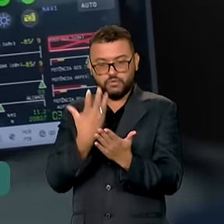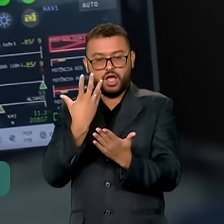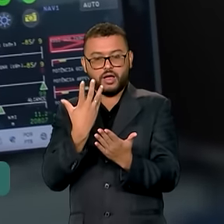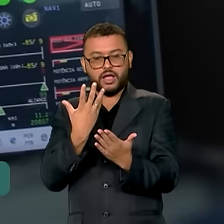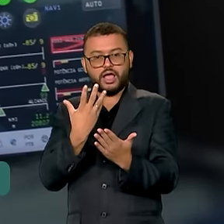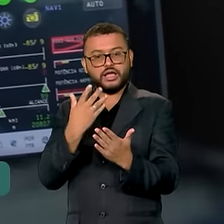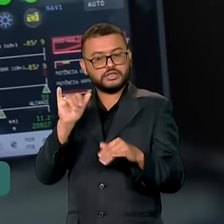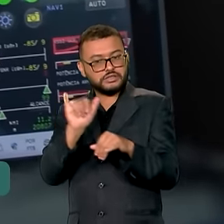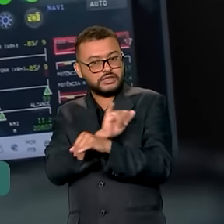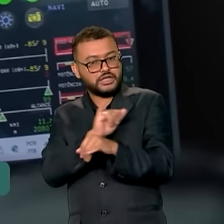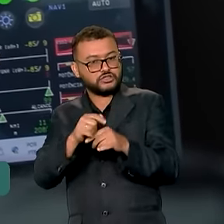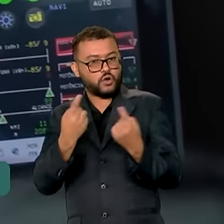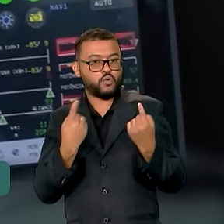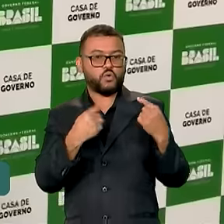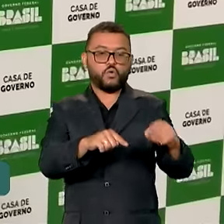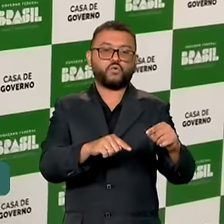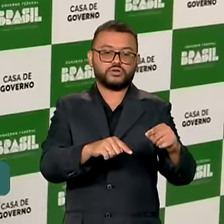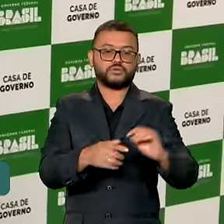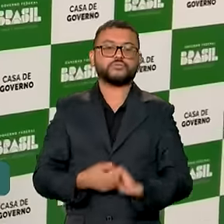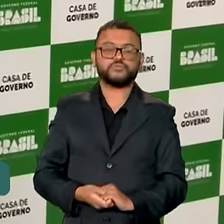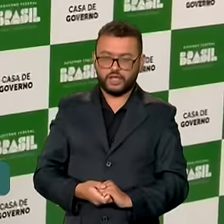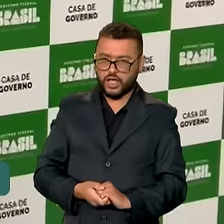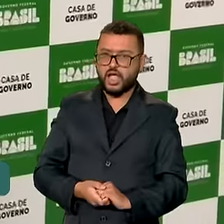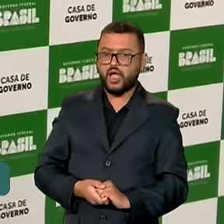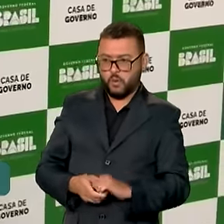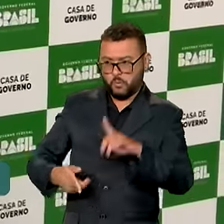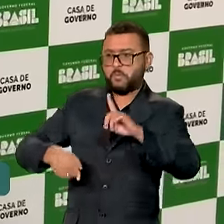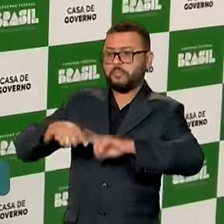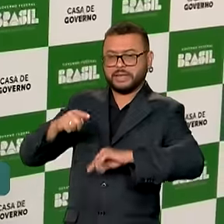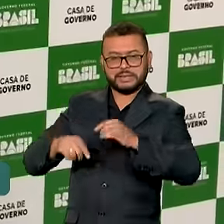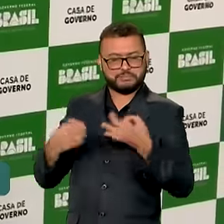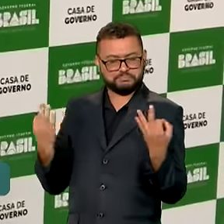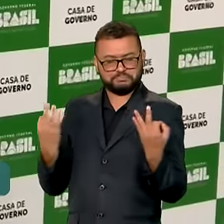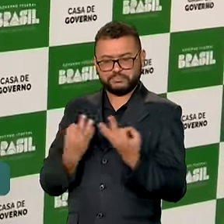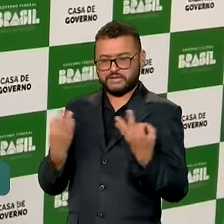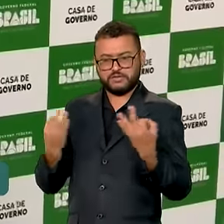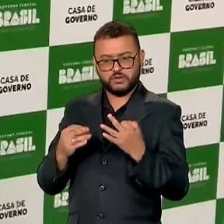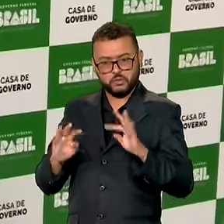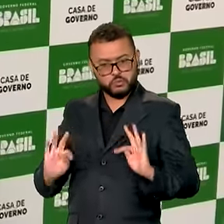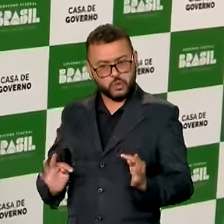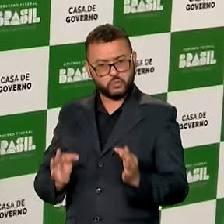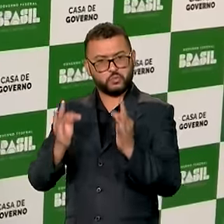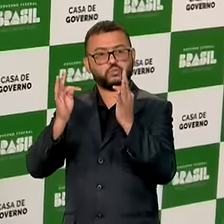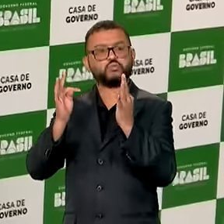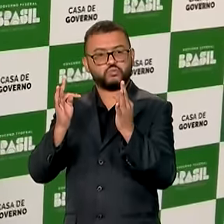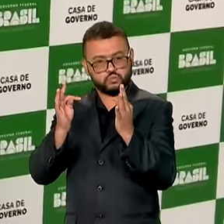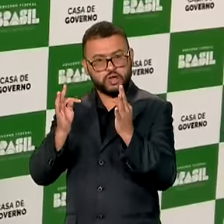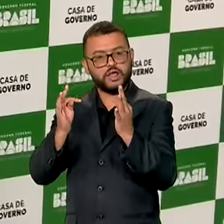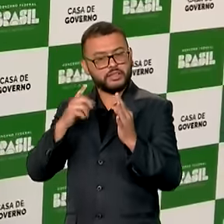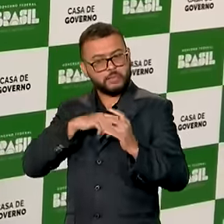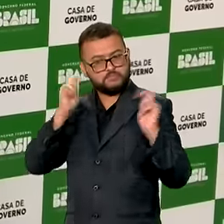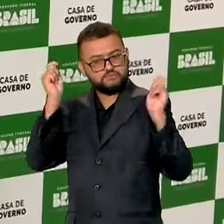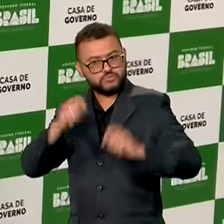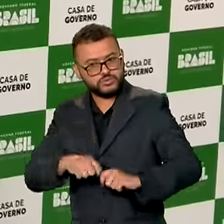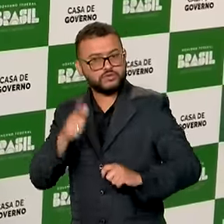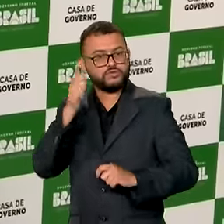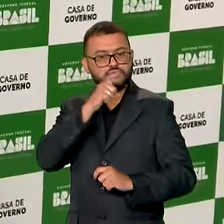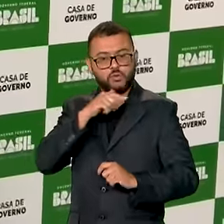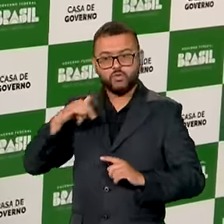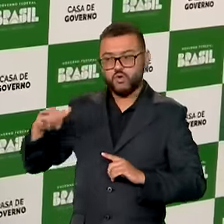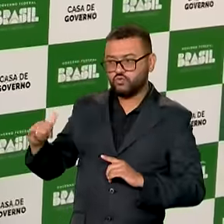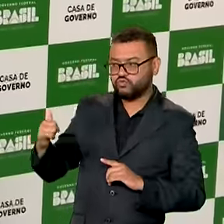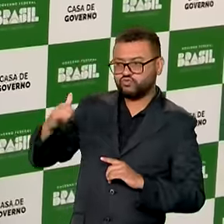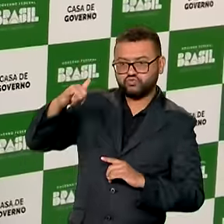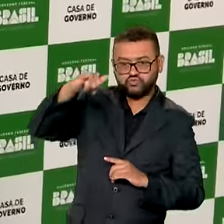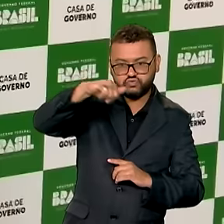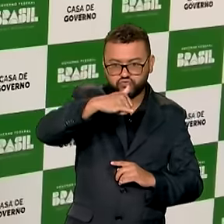ações contra os garimpos. É um equipamento muito sofisticado, que tem uma boa capacidade de voar,